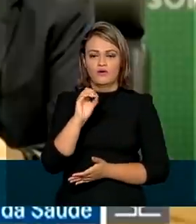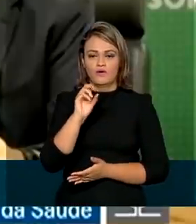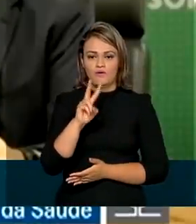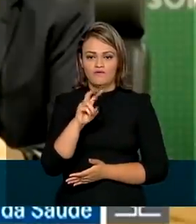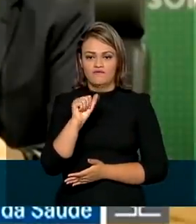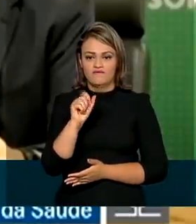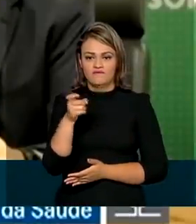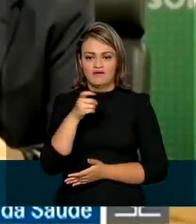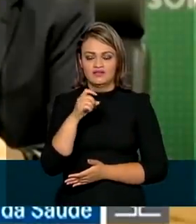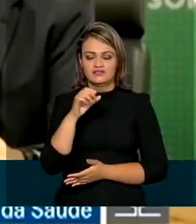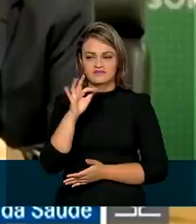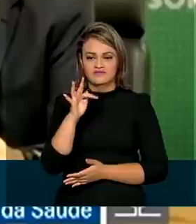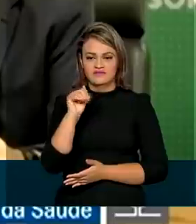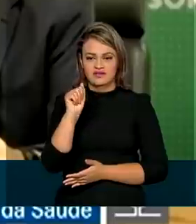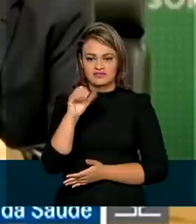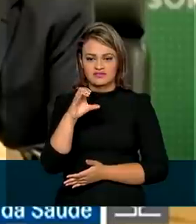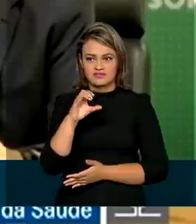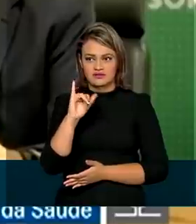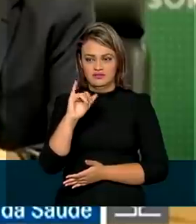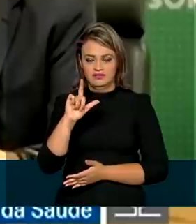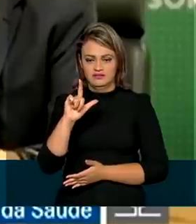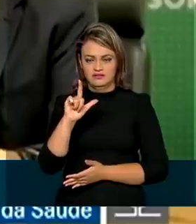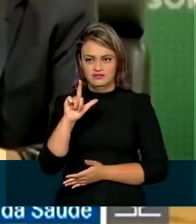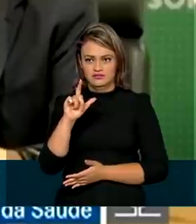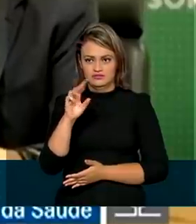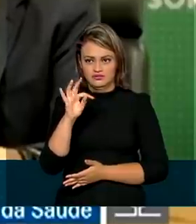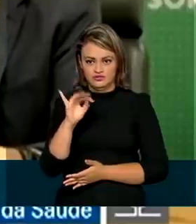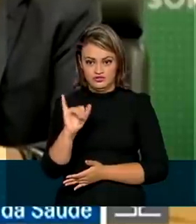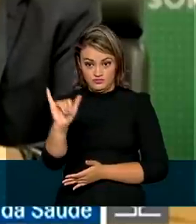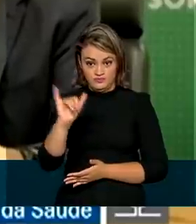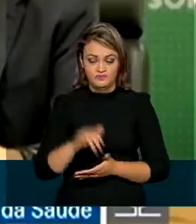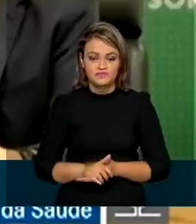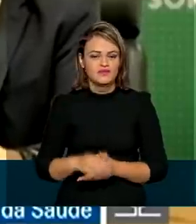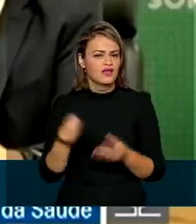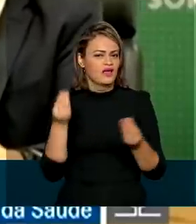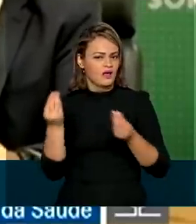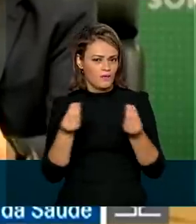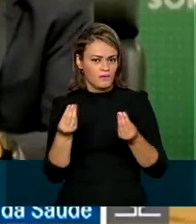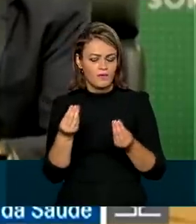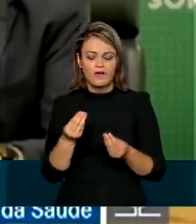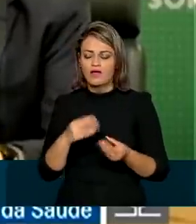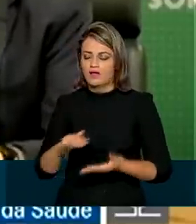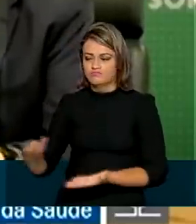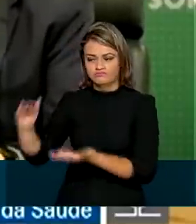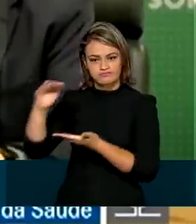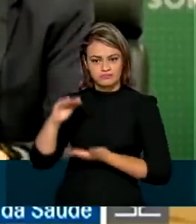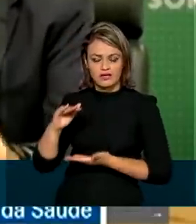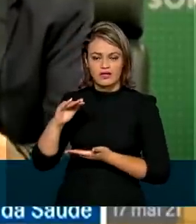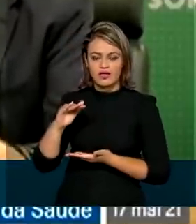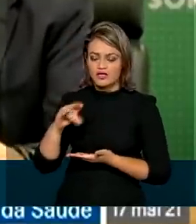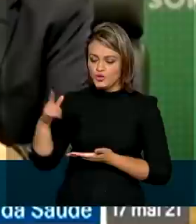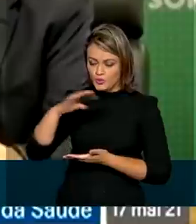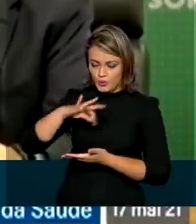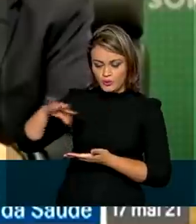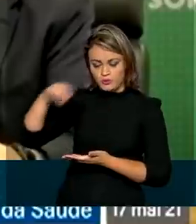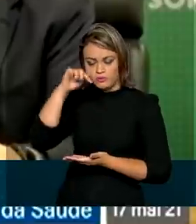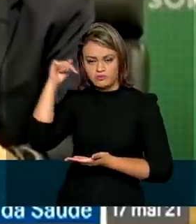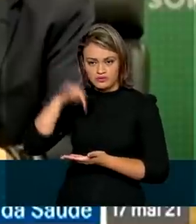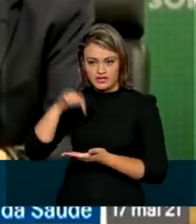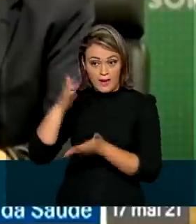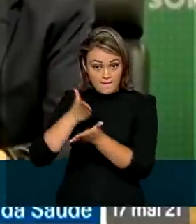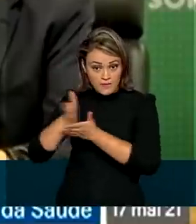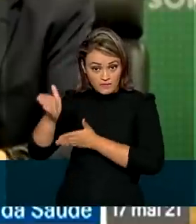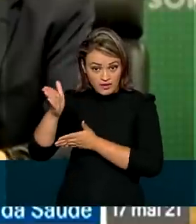Facility. O Instituto COVAX Facility remete as doses a partir de disponibilidade. Então, todos os imunizantes que estão